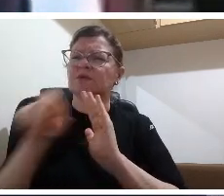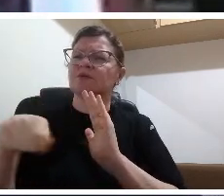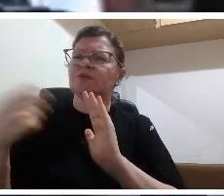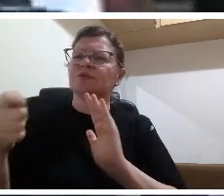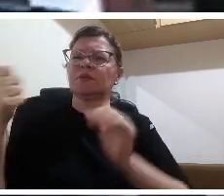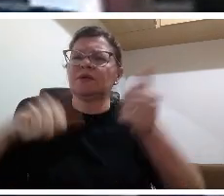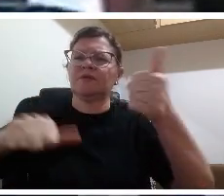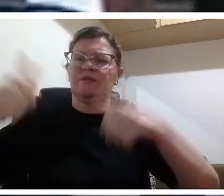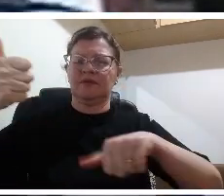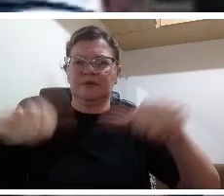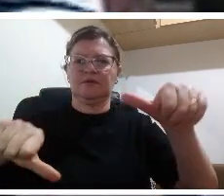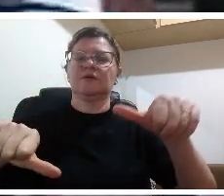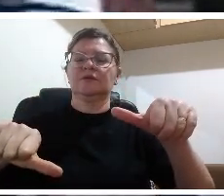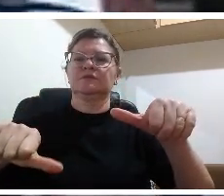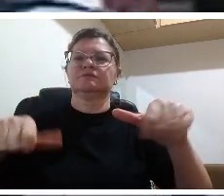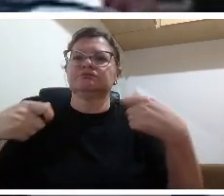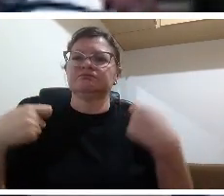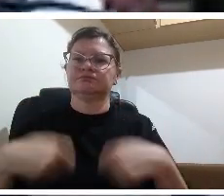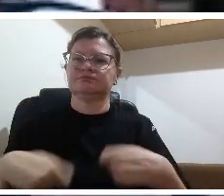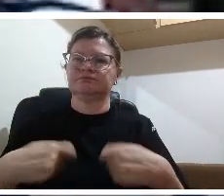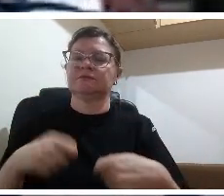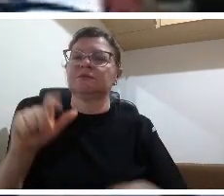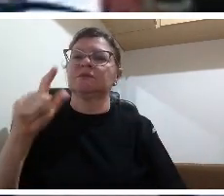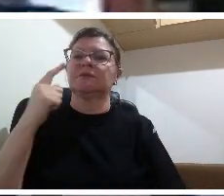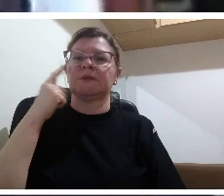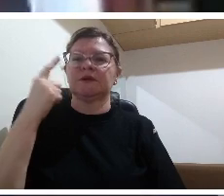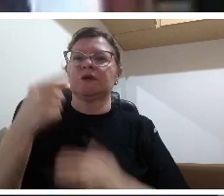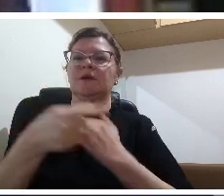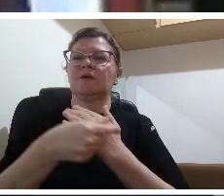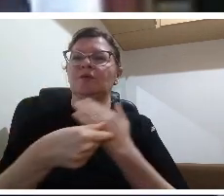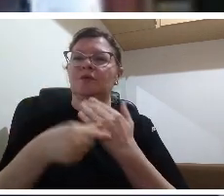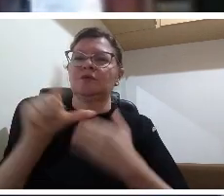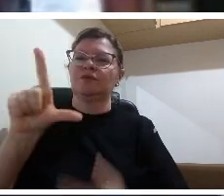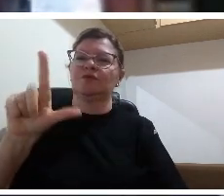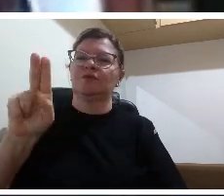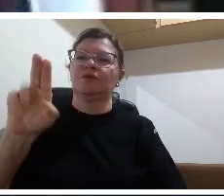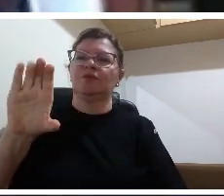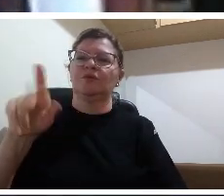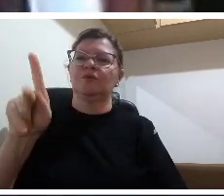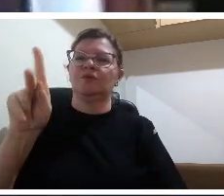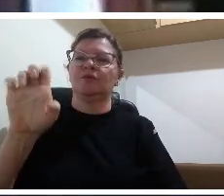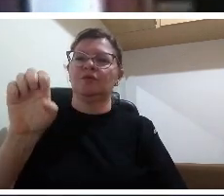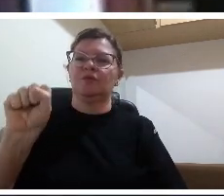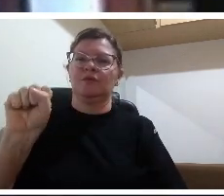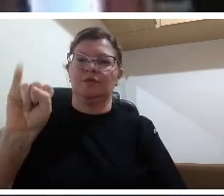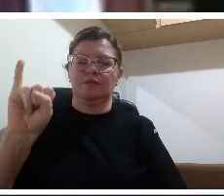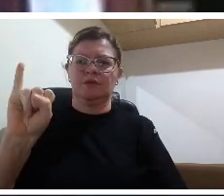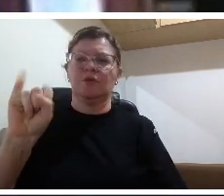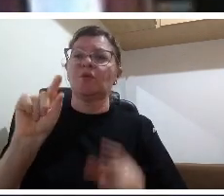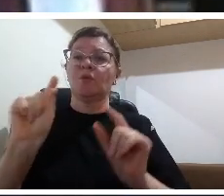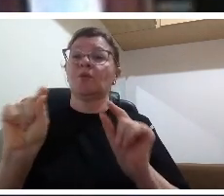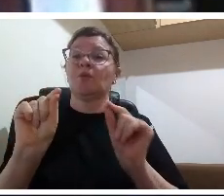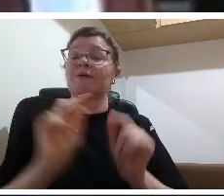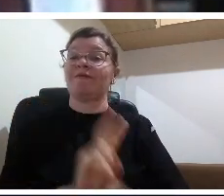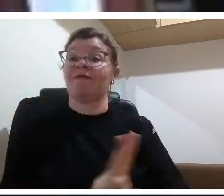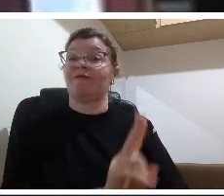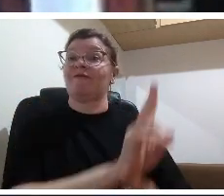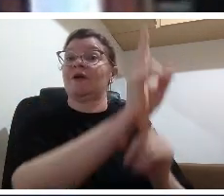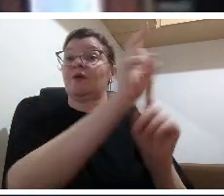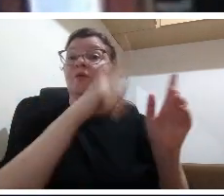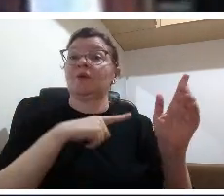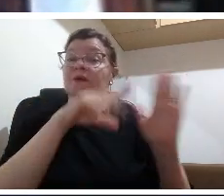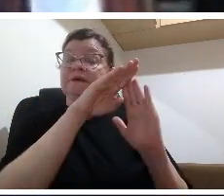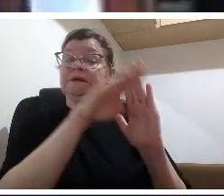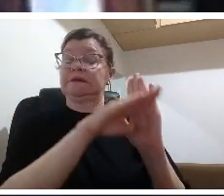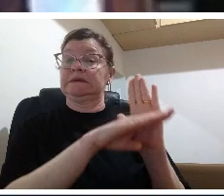uma decisão eu fiz análise de centenas de provas de alunos de colégios públicos e